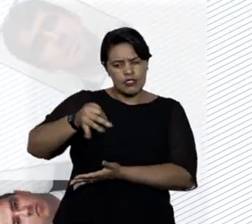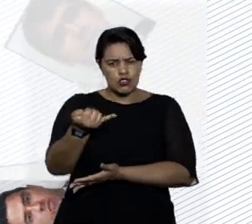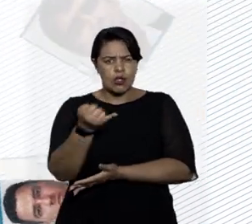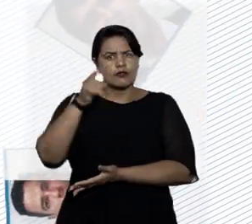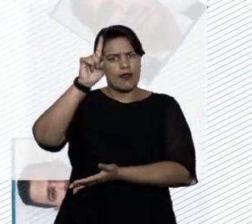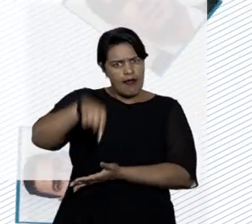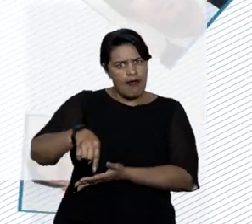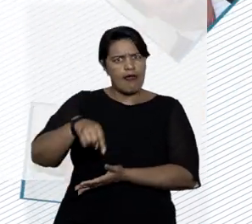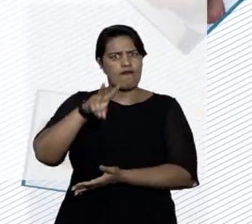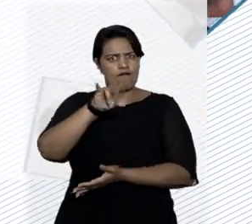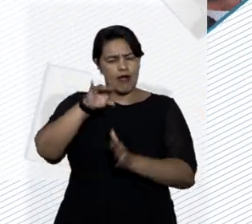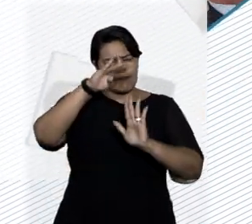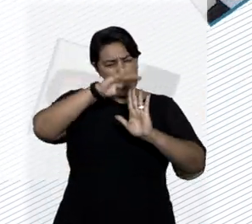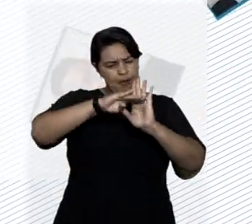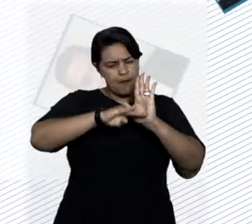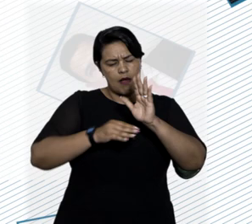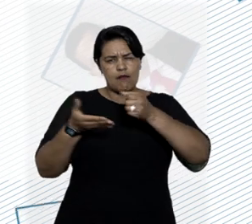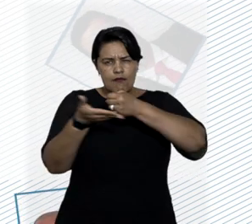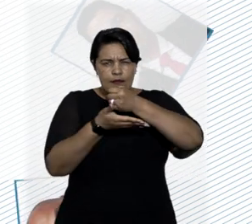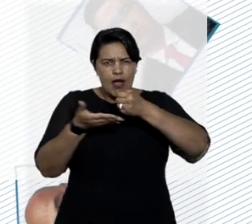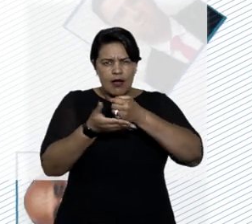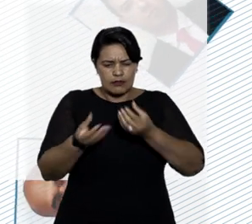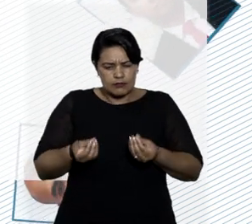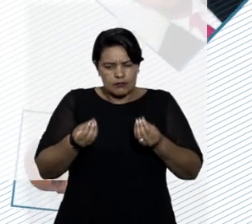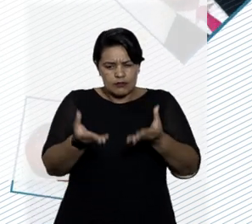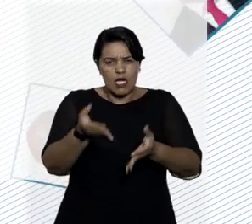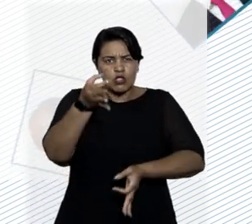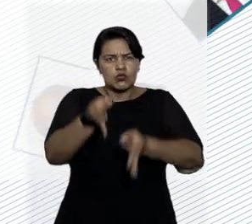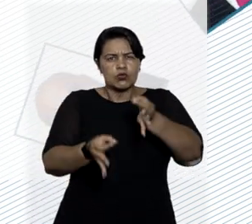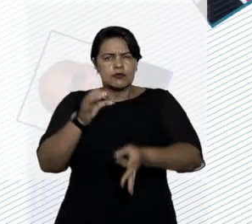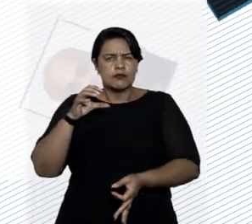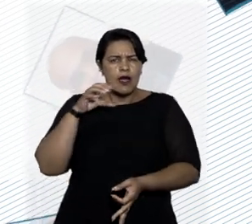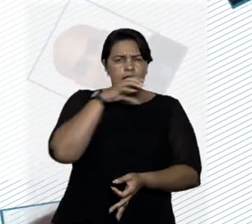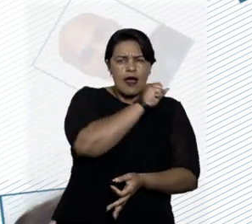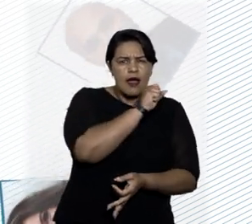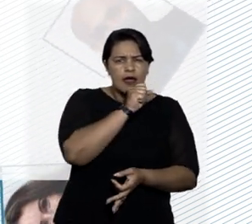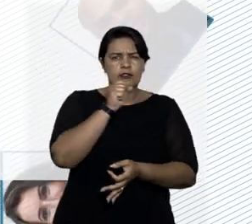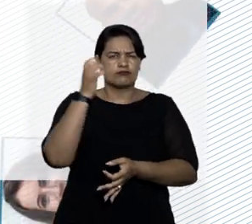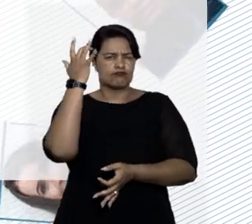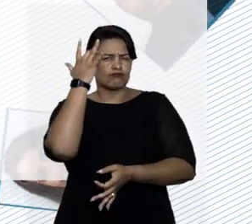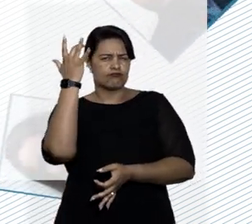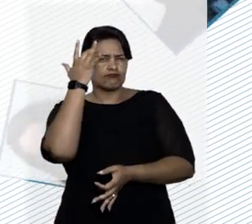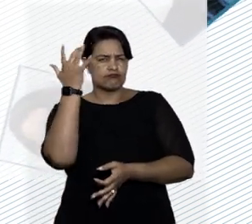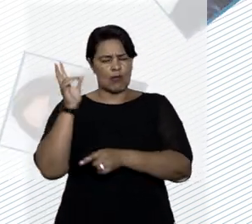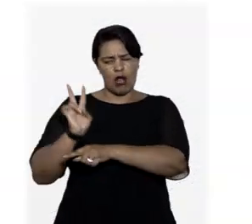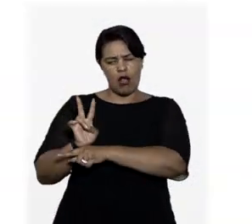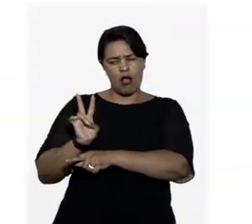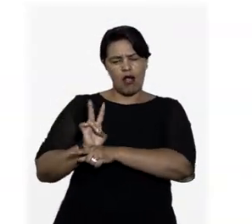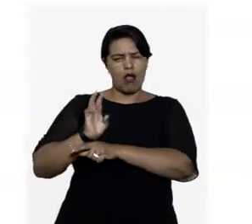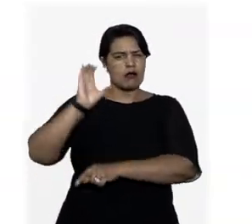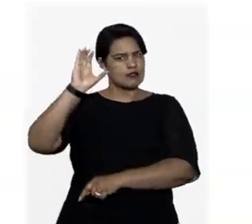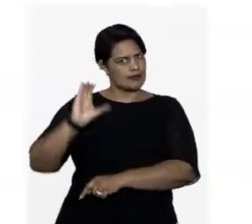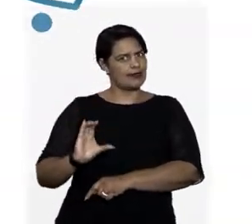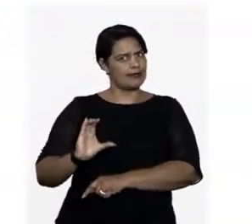corte de precedentes, que oferece justiça ágil, moderna, preventiva e cidadã.